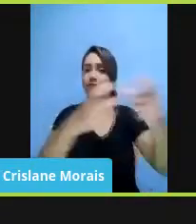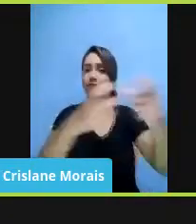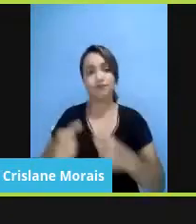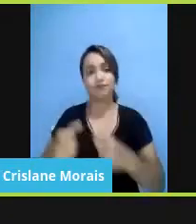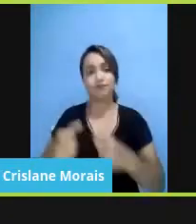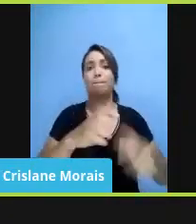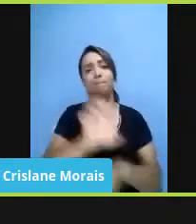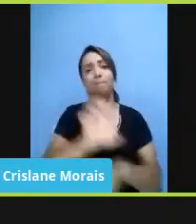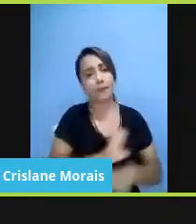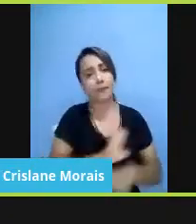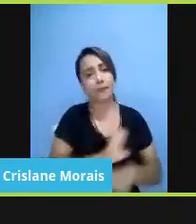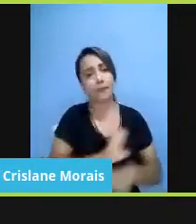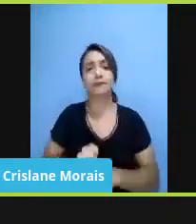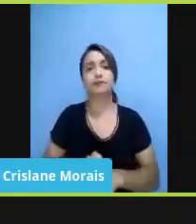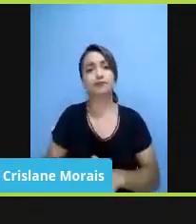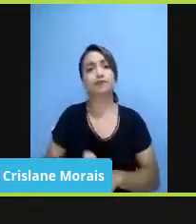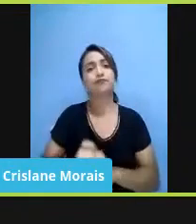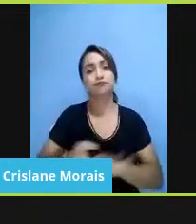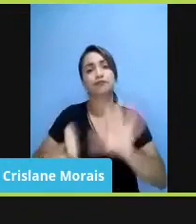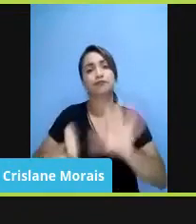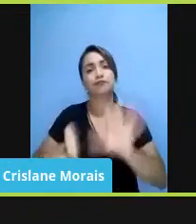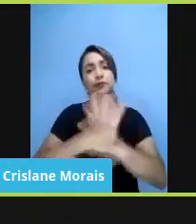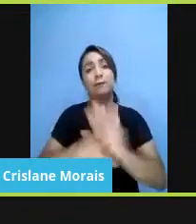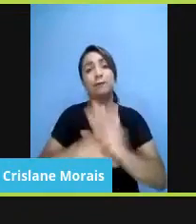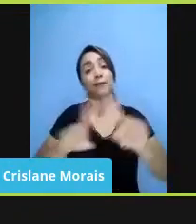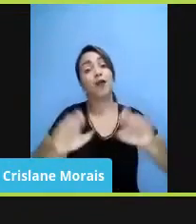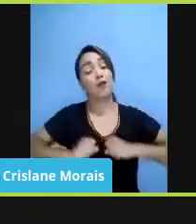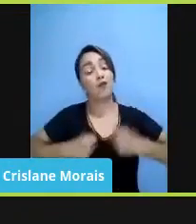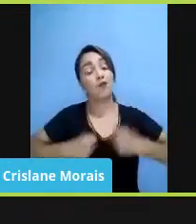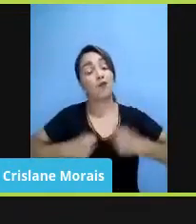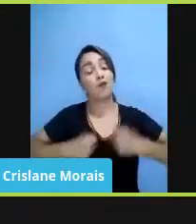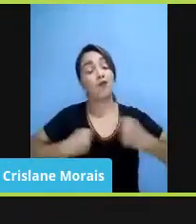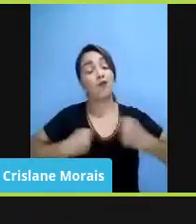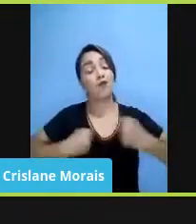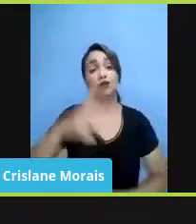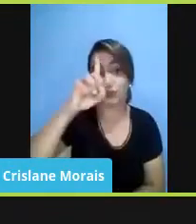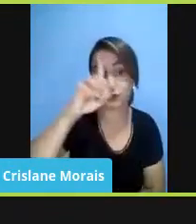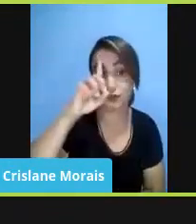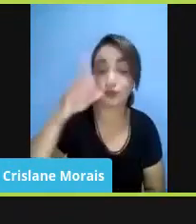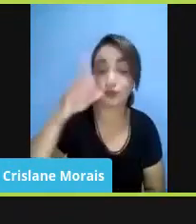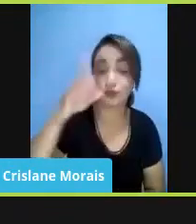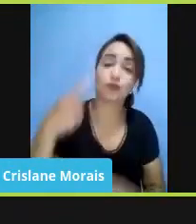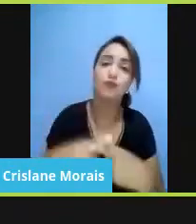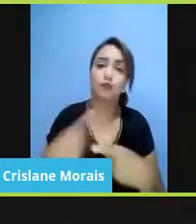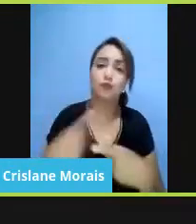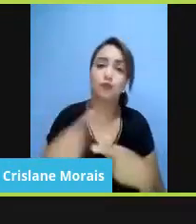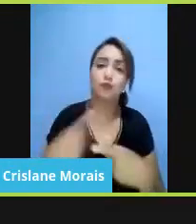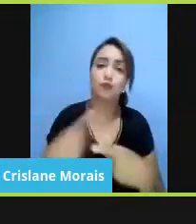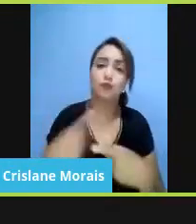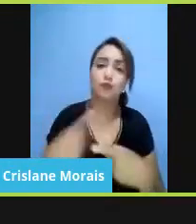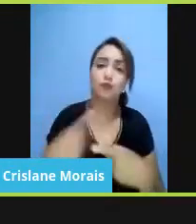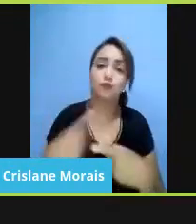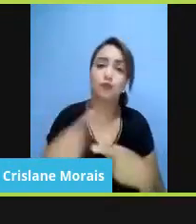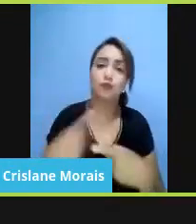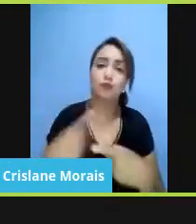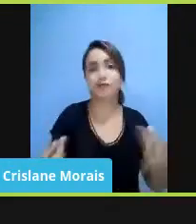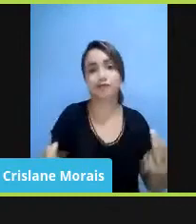é o esforço do dia a dia, porque eles, enfim, estão